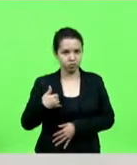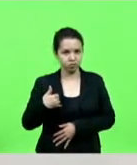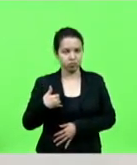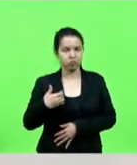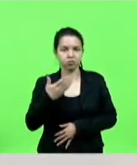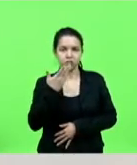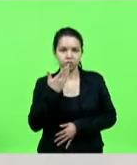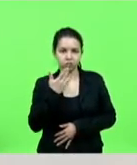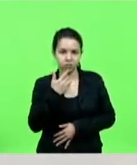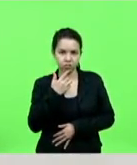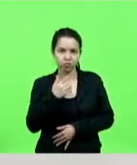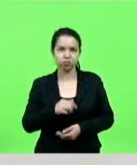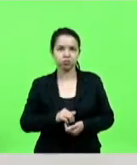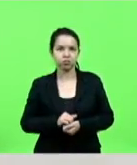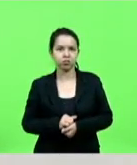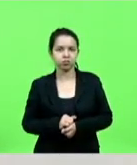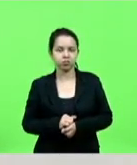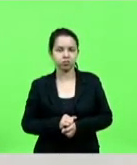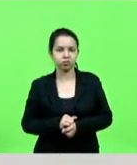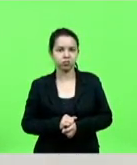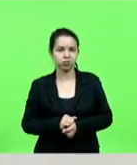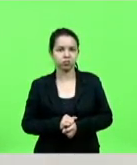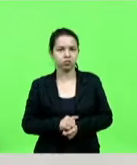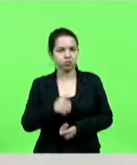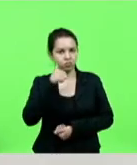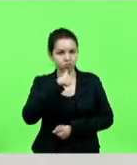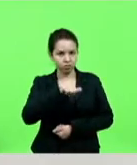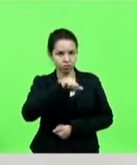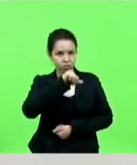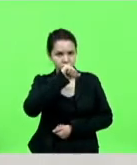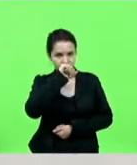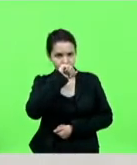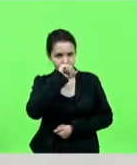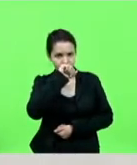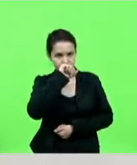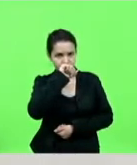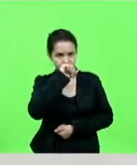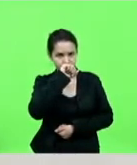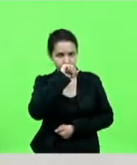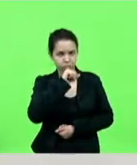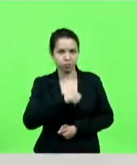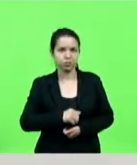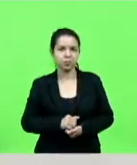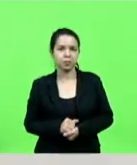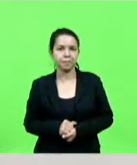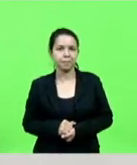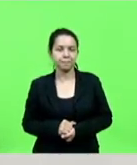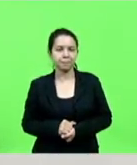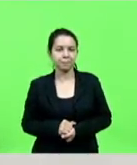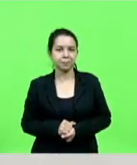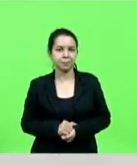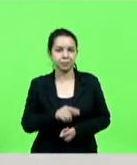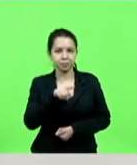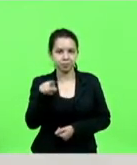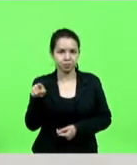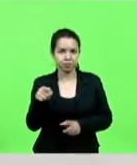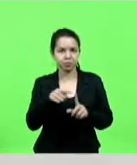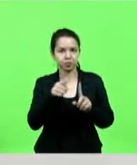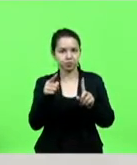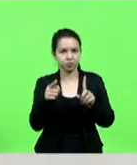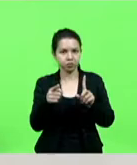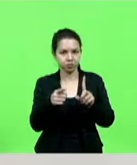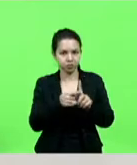questão das mães, desculpa, das grávidas é uma